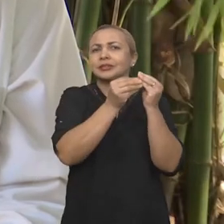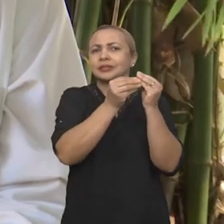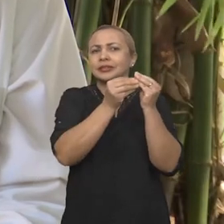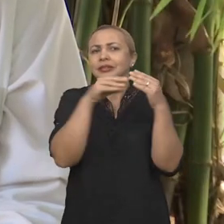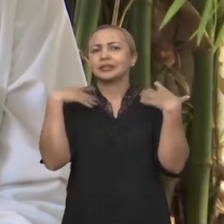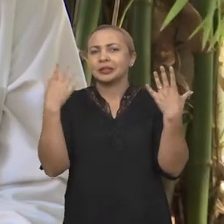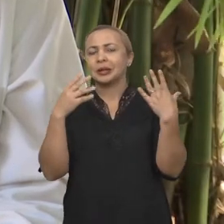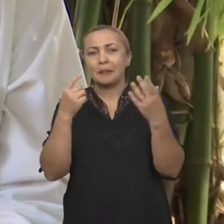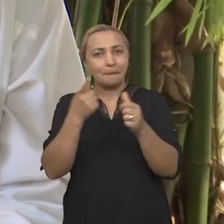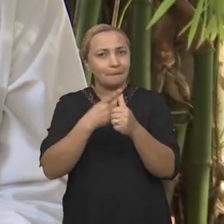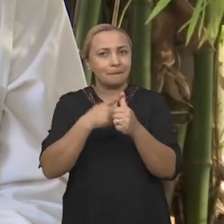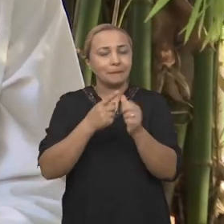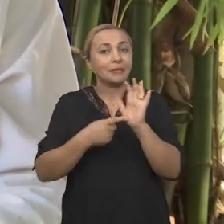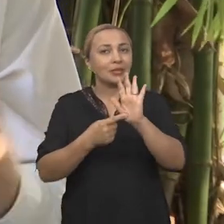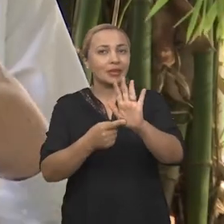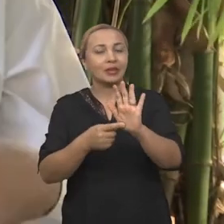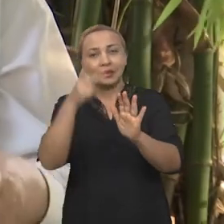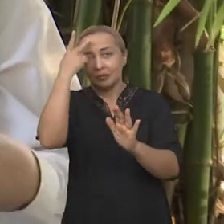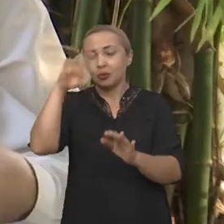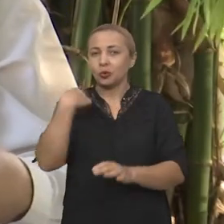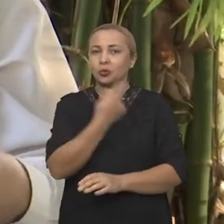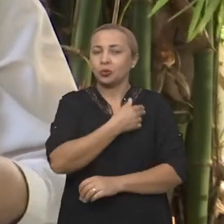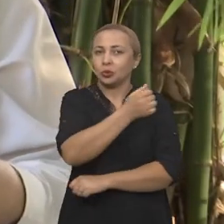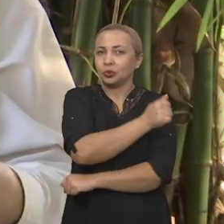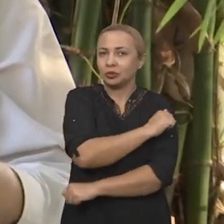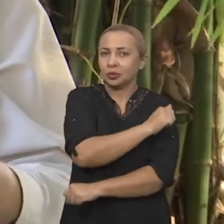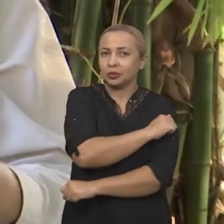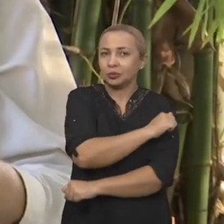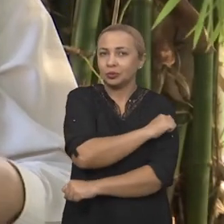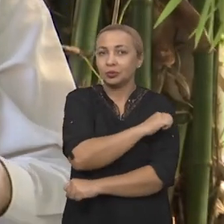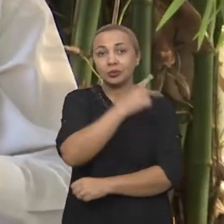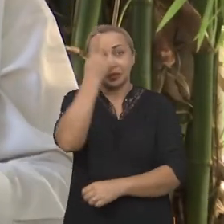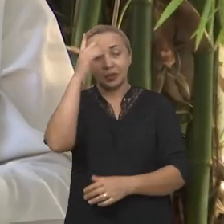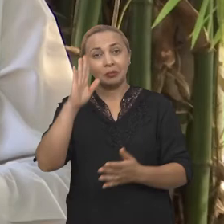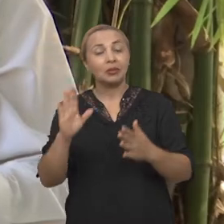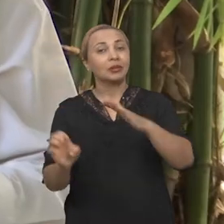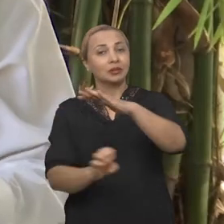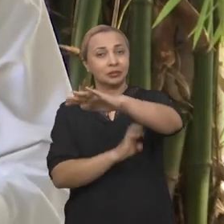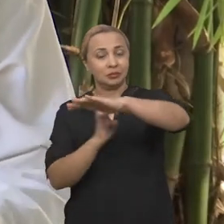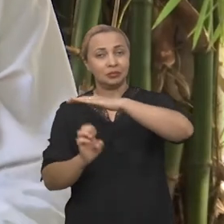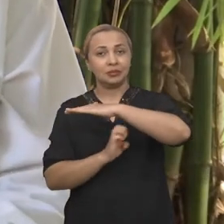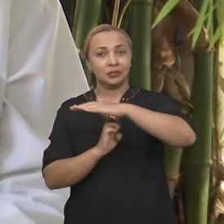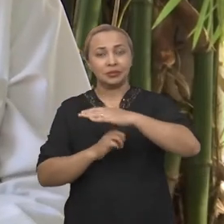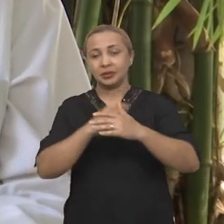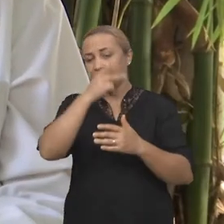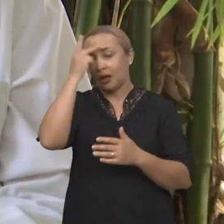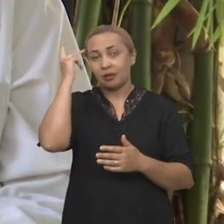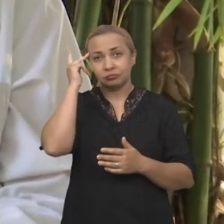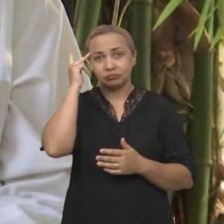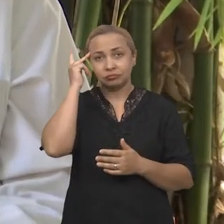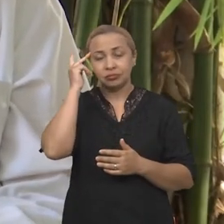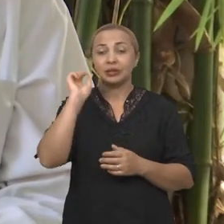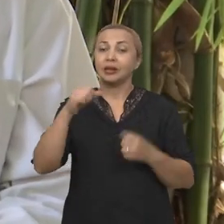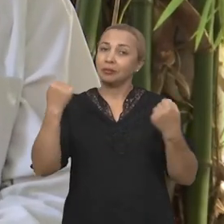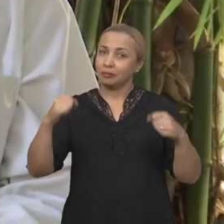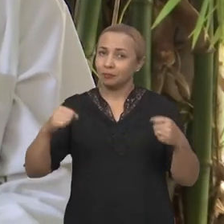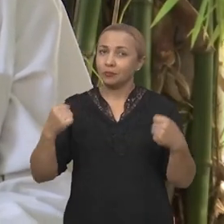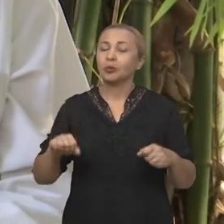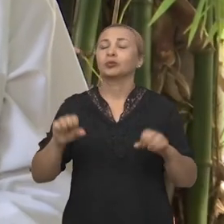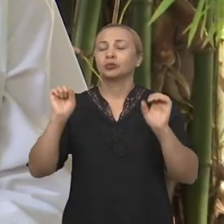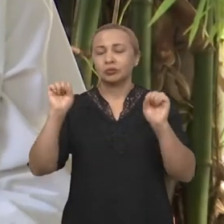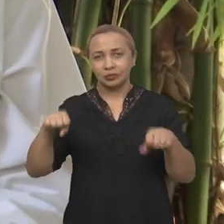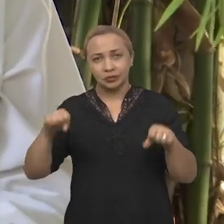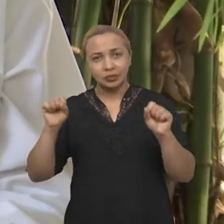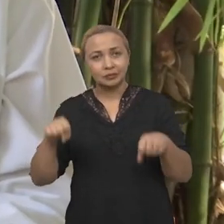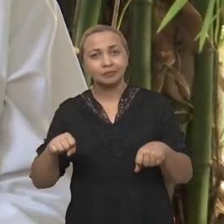Primeiro, mostrar para os nossos alunos e para os empresários de que é possível,